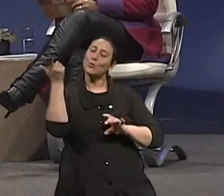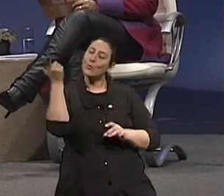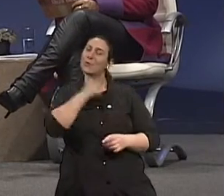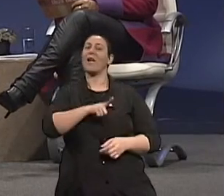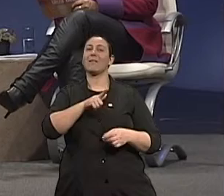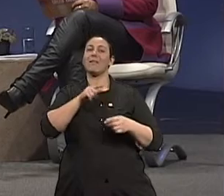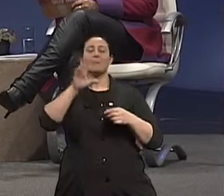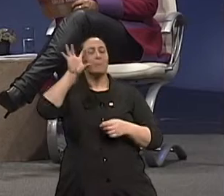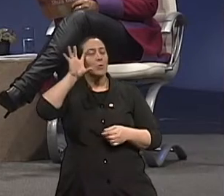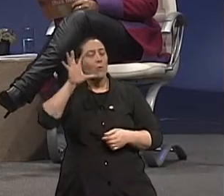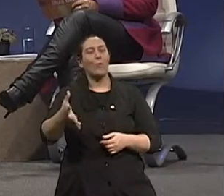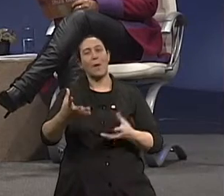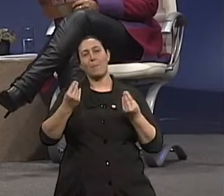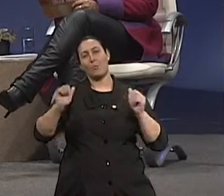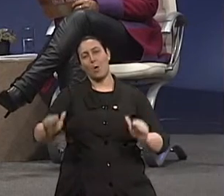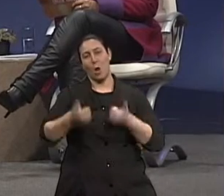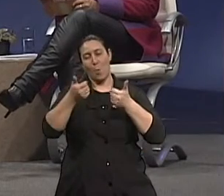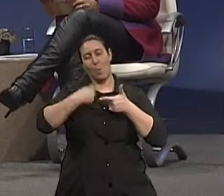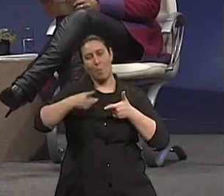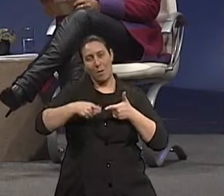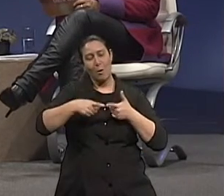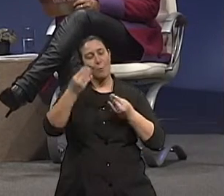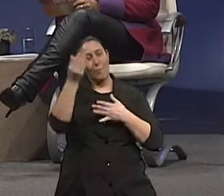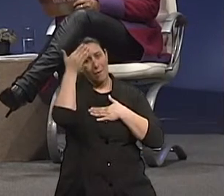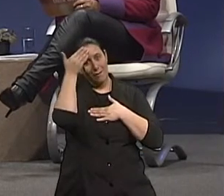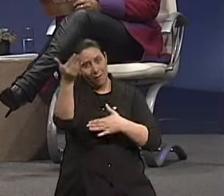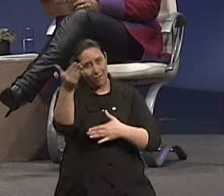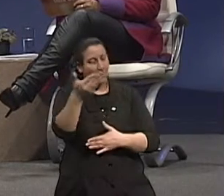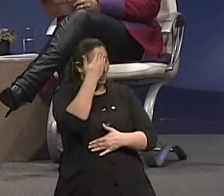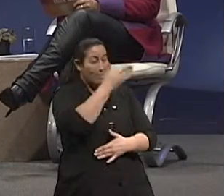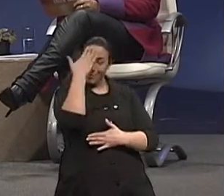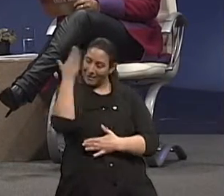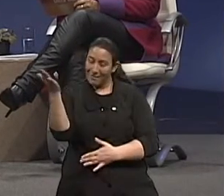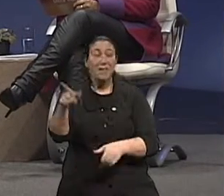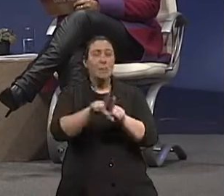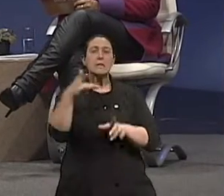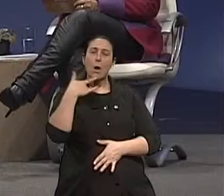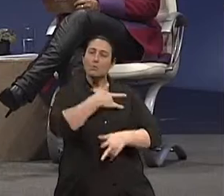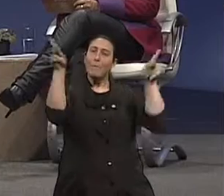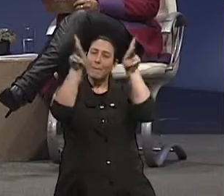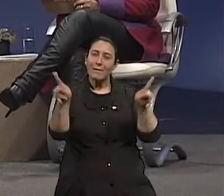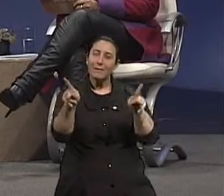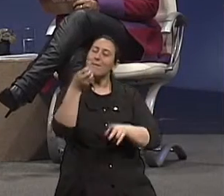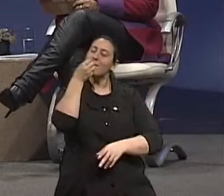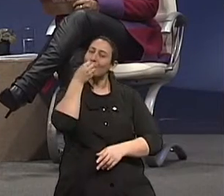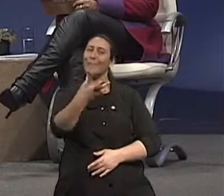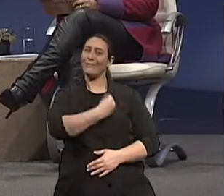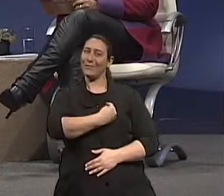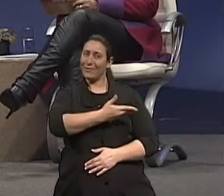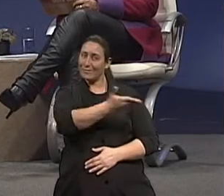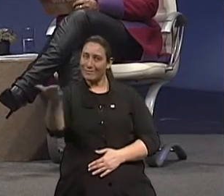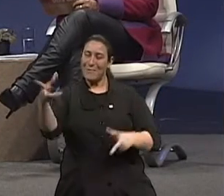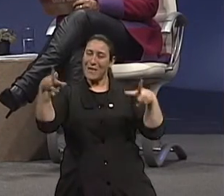resolve muito melhor os nossos conflitos. Muito obrigada, doutor Terra. Eu que agradeço. Saúde, paz e viva bem, porque a